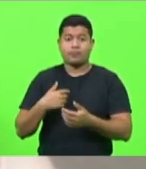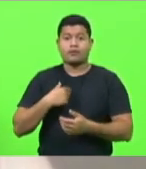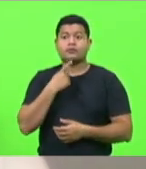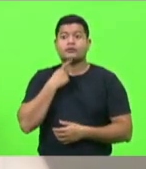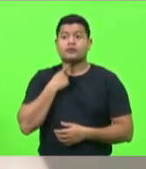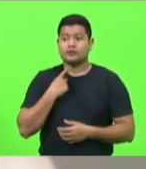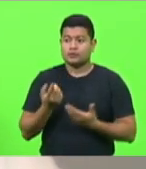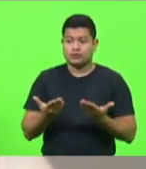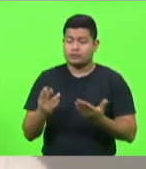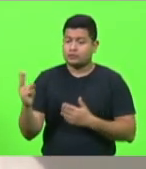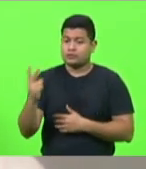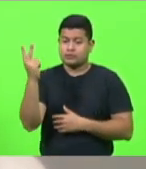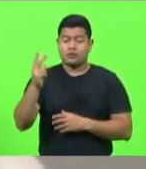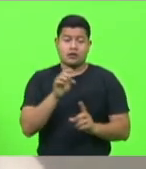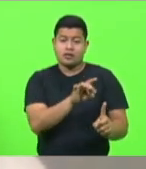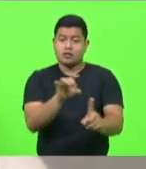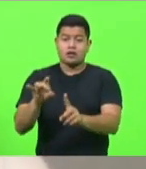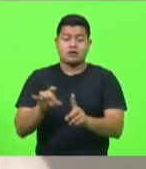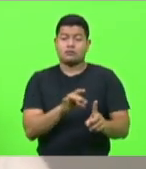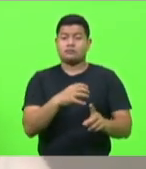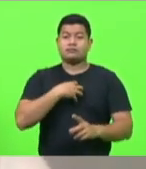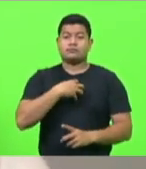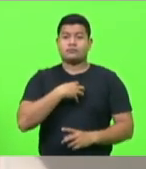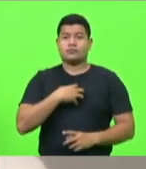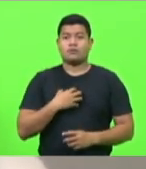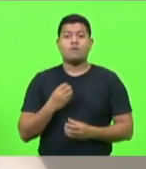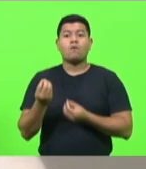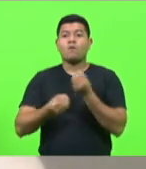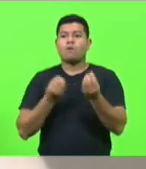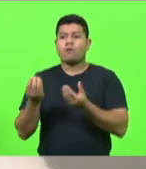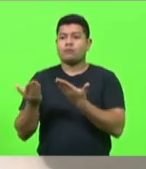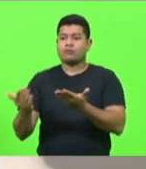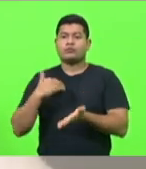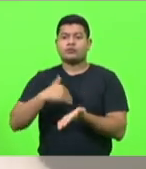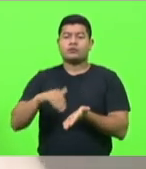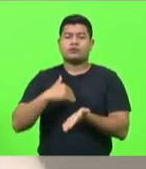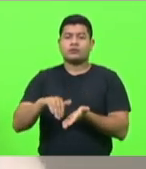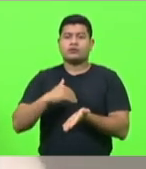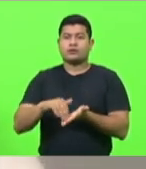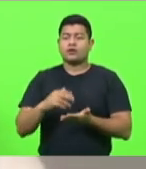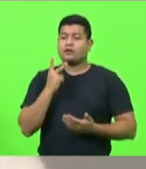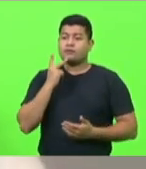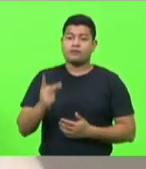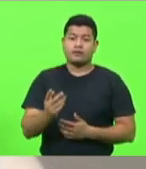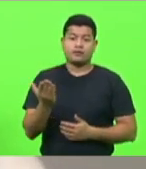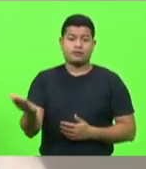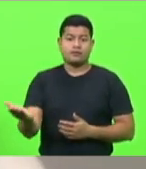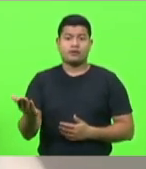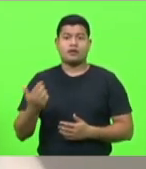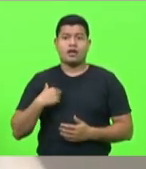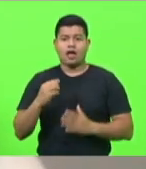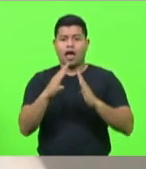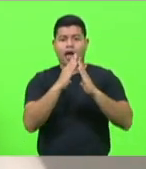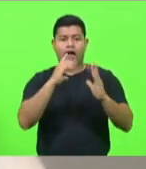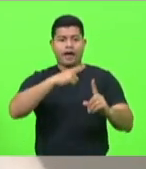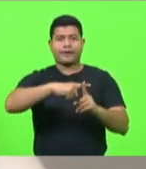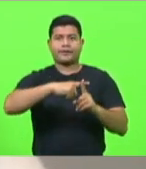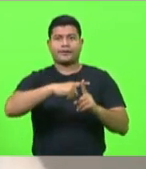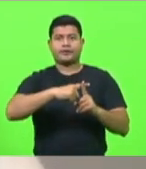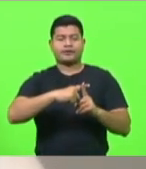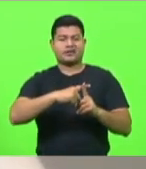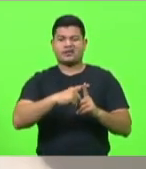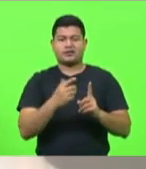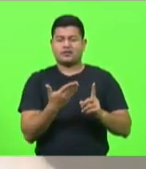burocrata, como que um secretário, pode dizer, pode ter a audácia de dizer que a igreja é menos